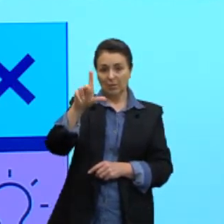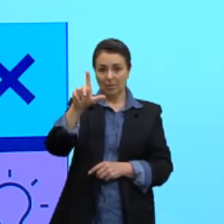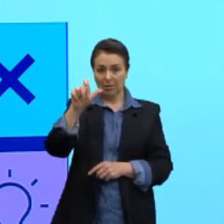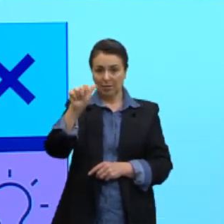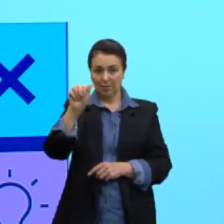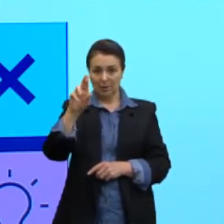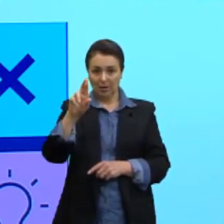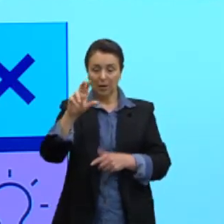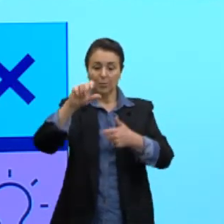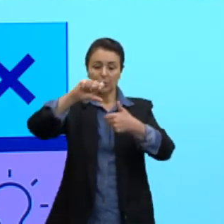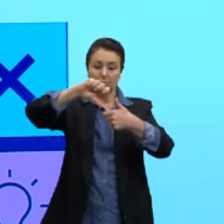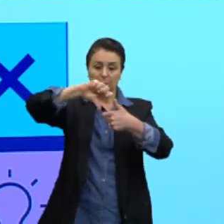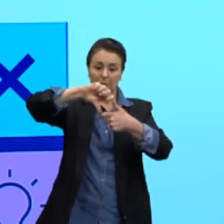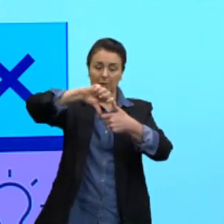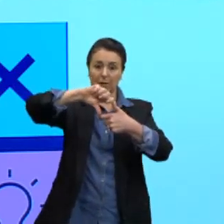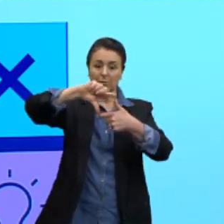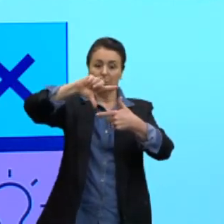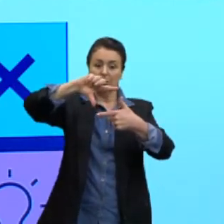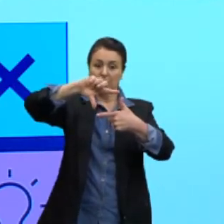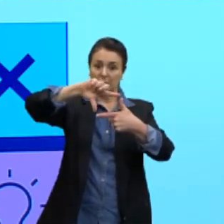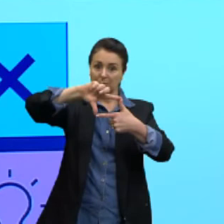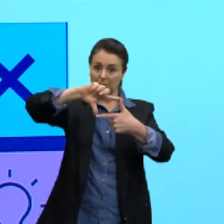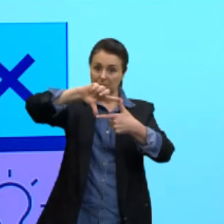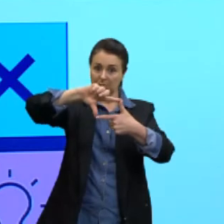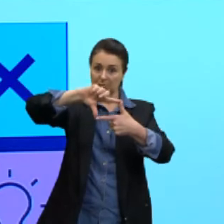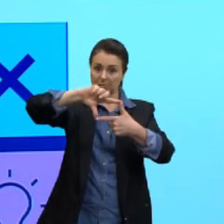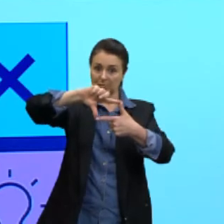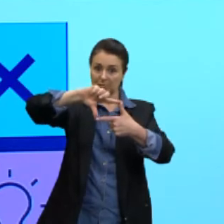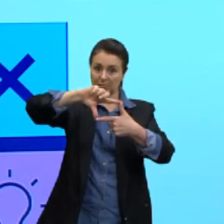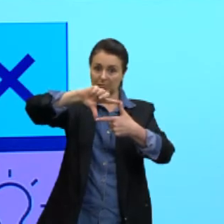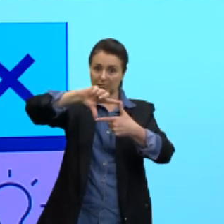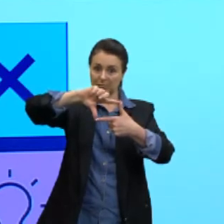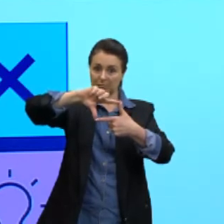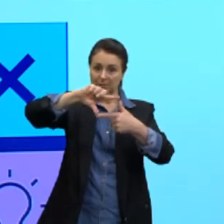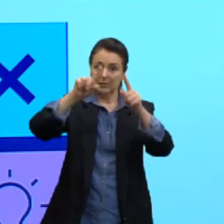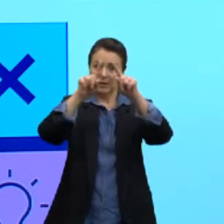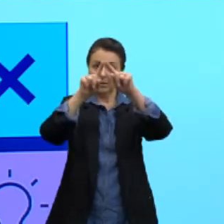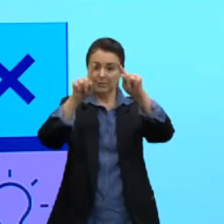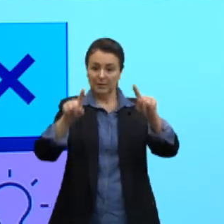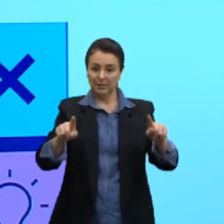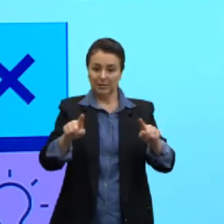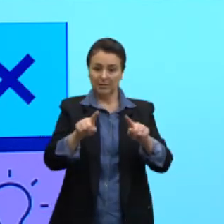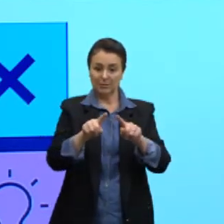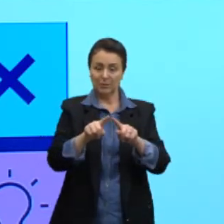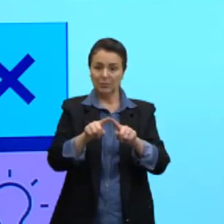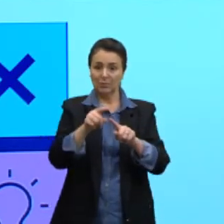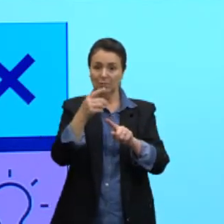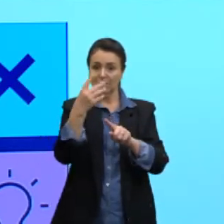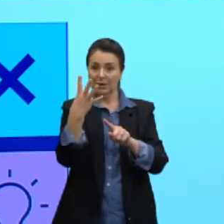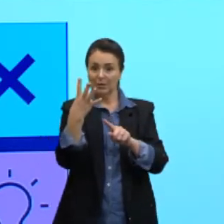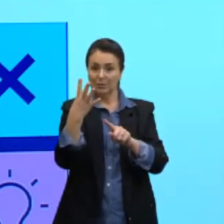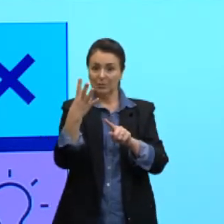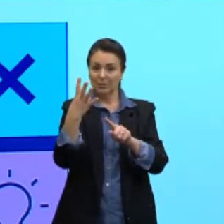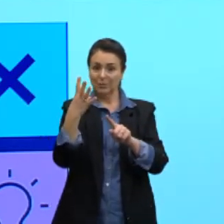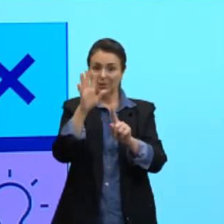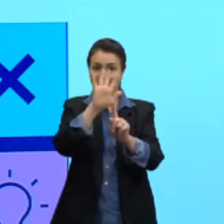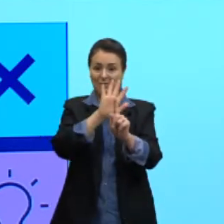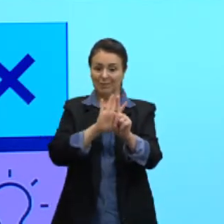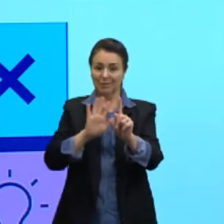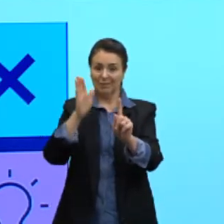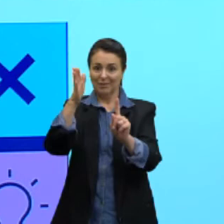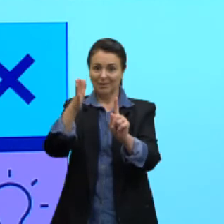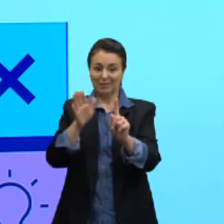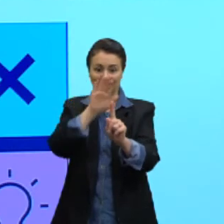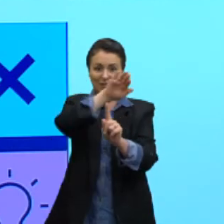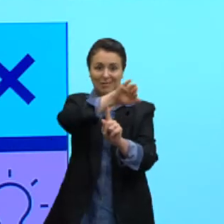quadrado, pode ser um retângulo, pode ser, né, um... qualquer uma figura que seja, que tenha